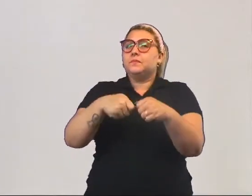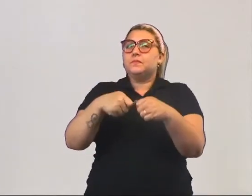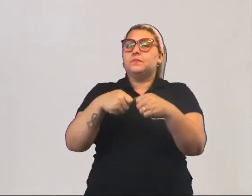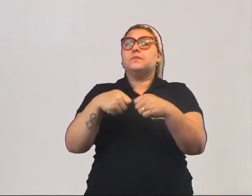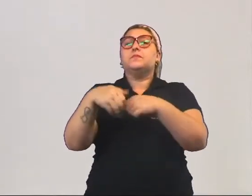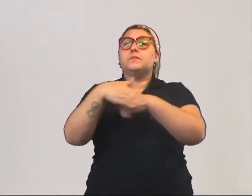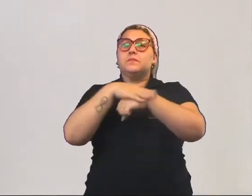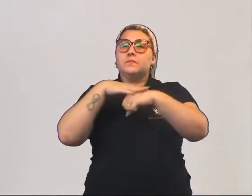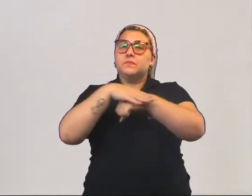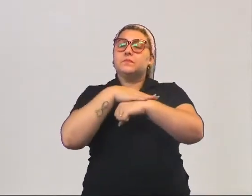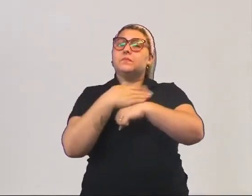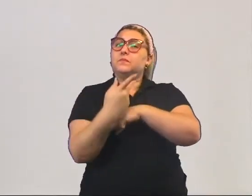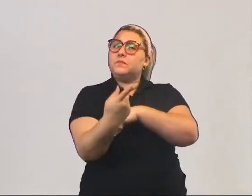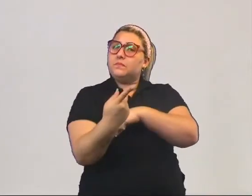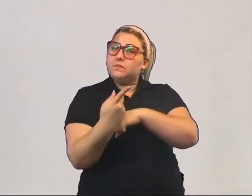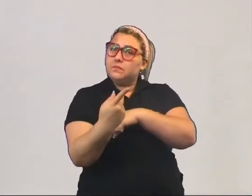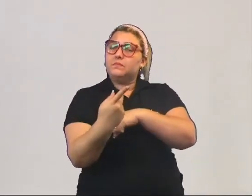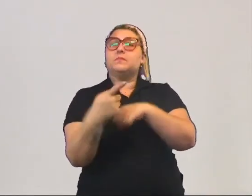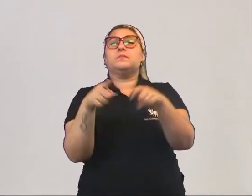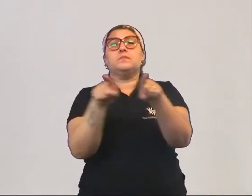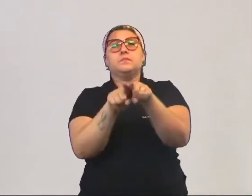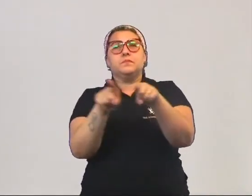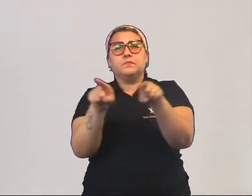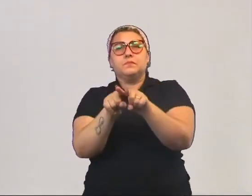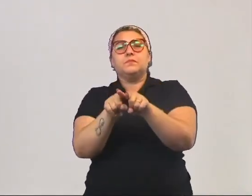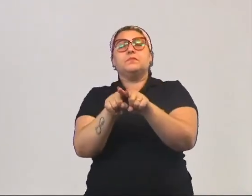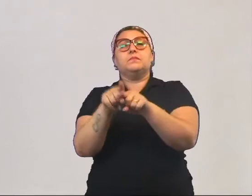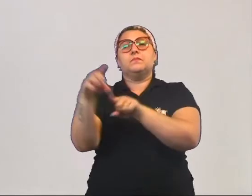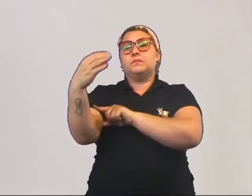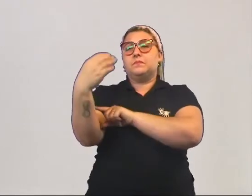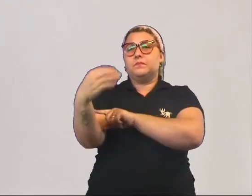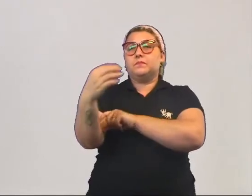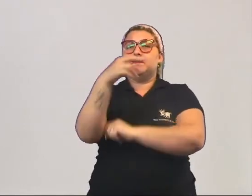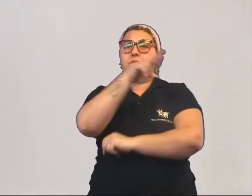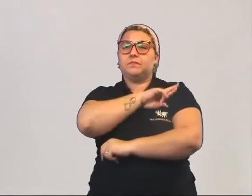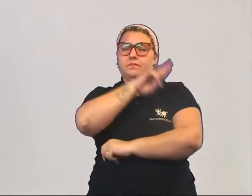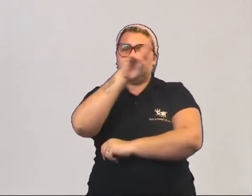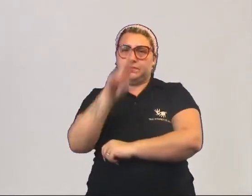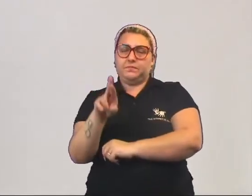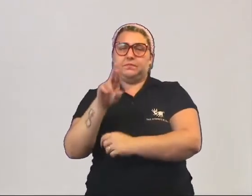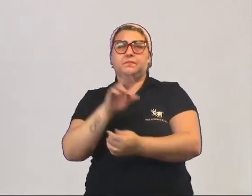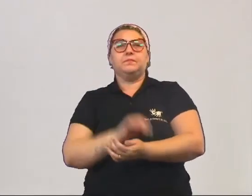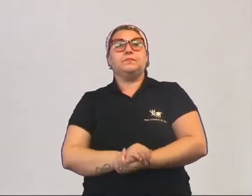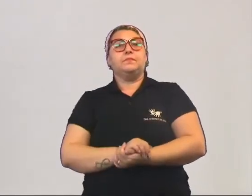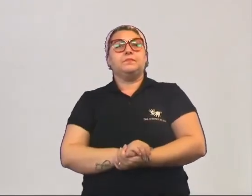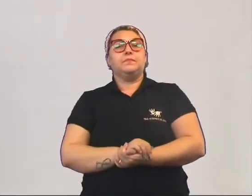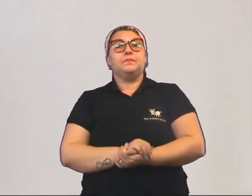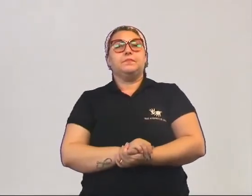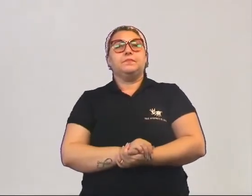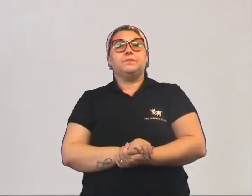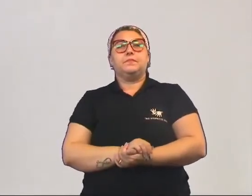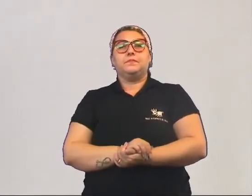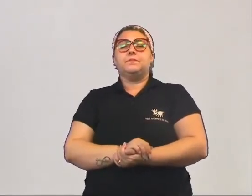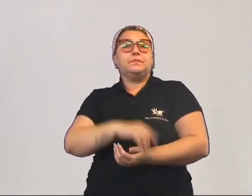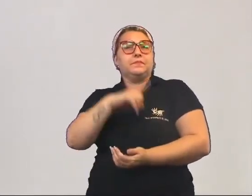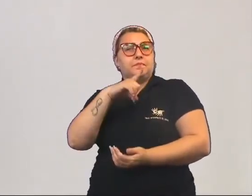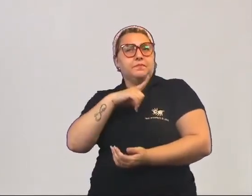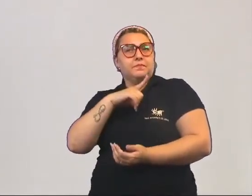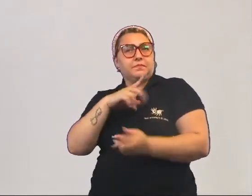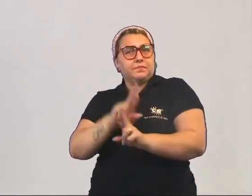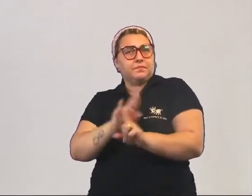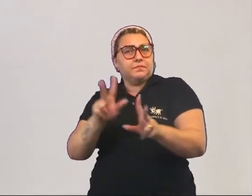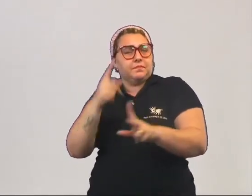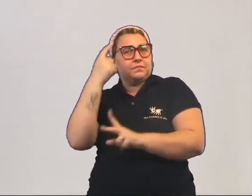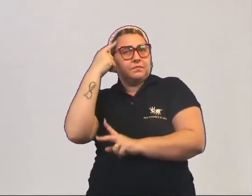diálogo que pode existir, então, entre ciência e religião. Se ciência e religião têm campos